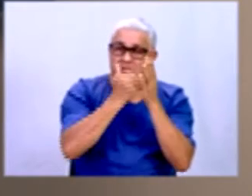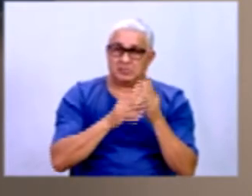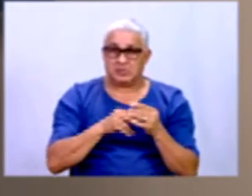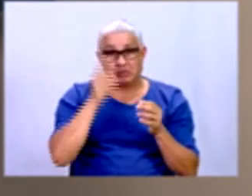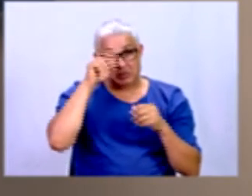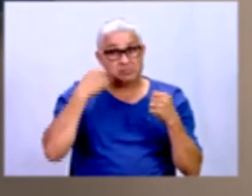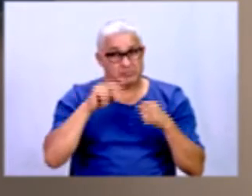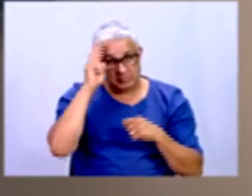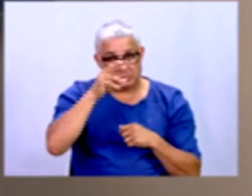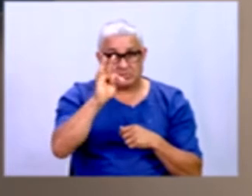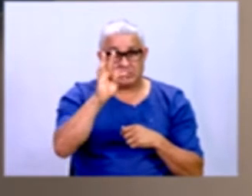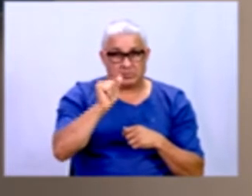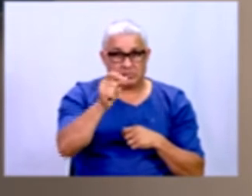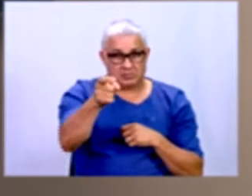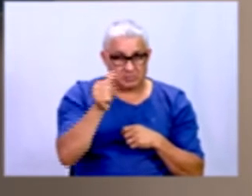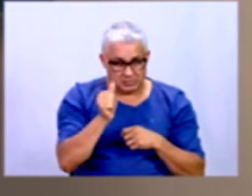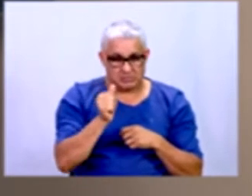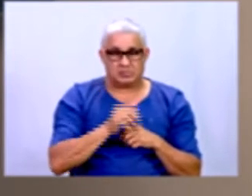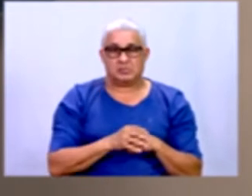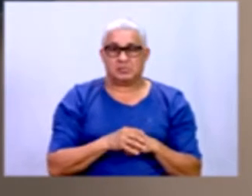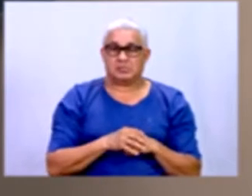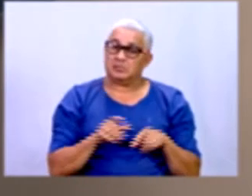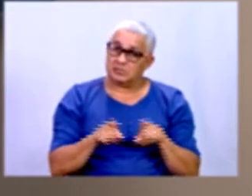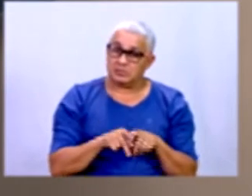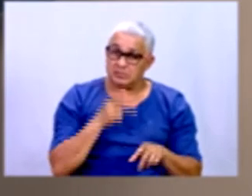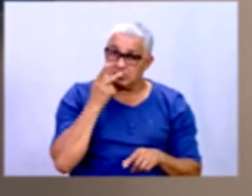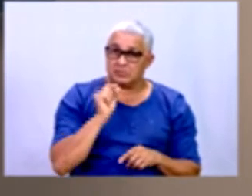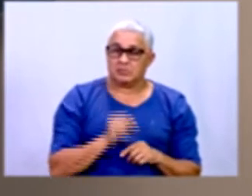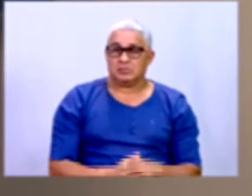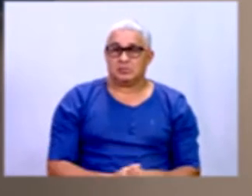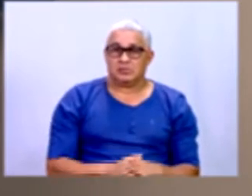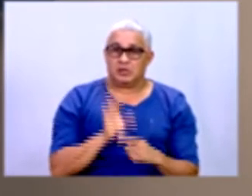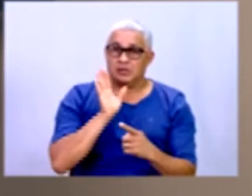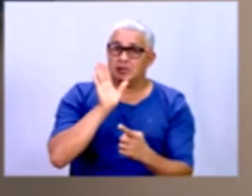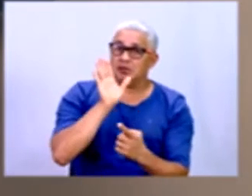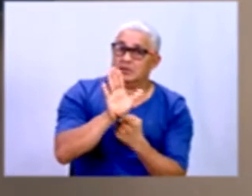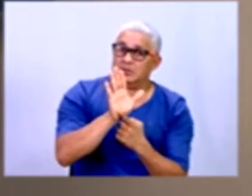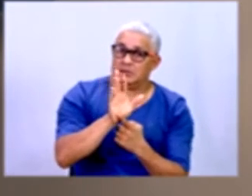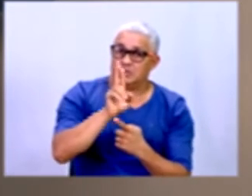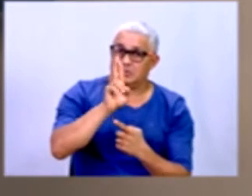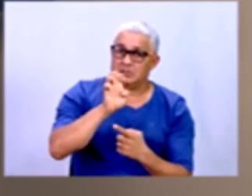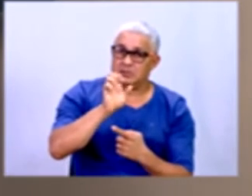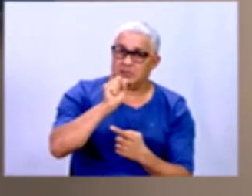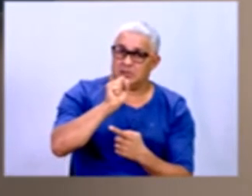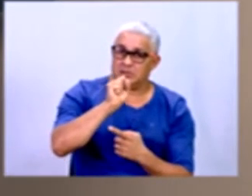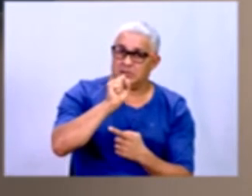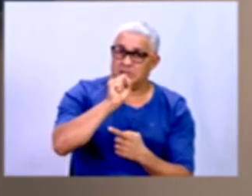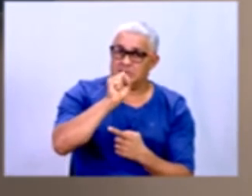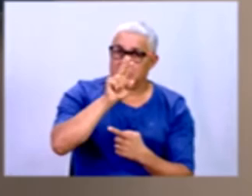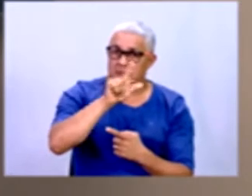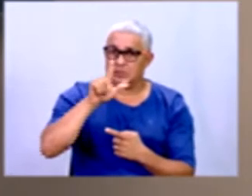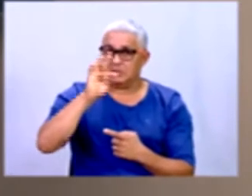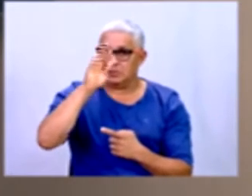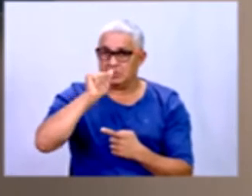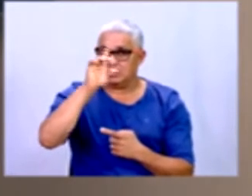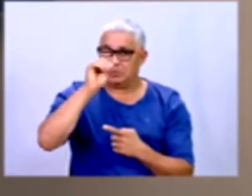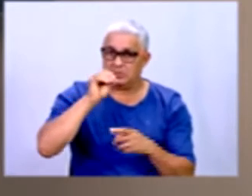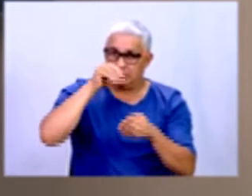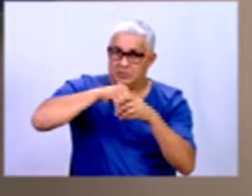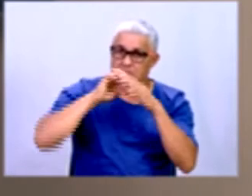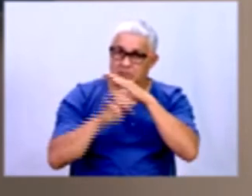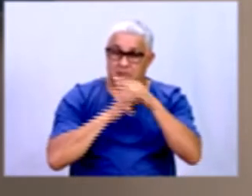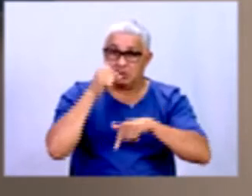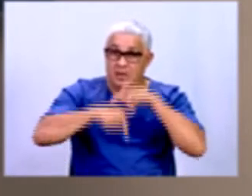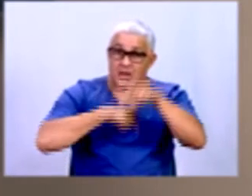taxas, mas quando a gente está falando assim, que a gente vai demonstrar resultados dentro de uma organização, a gente